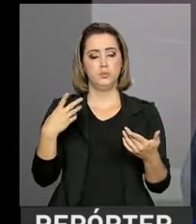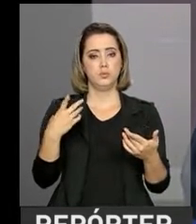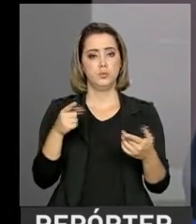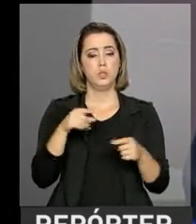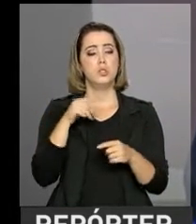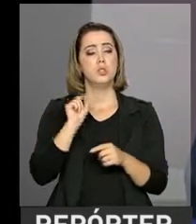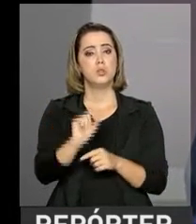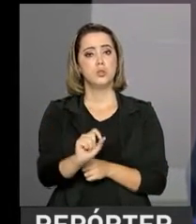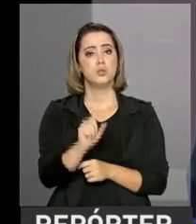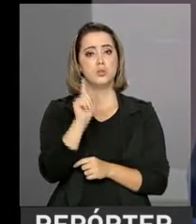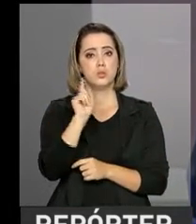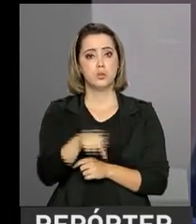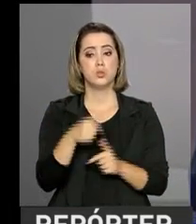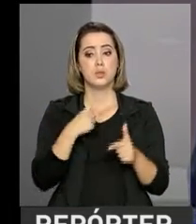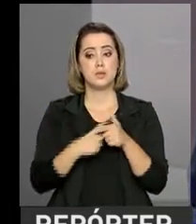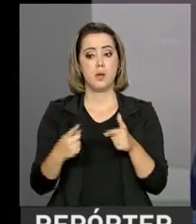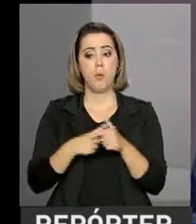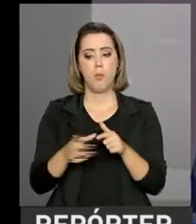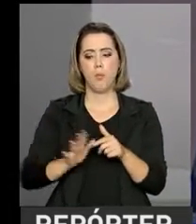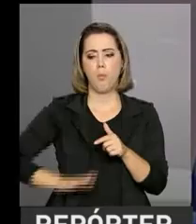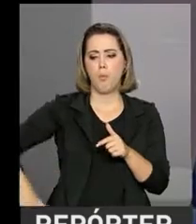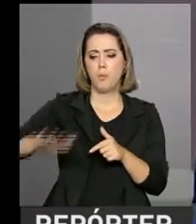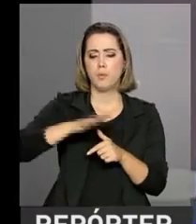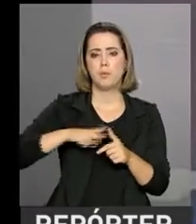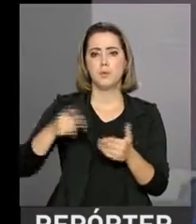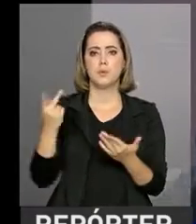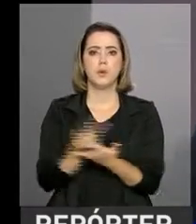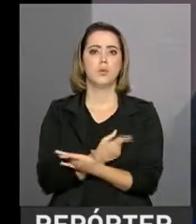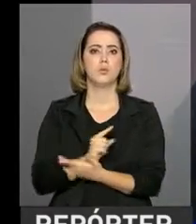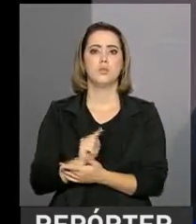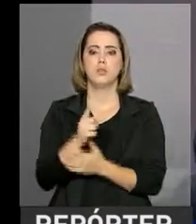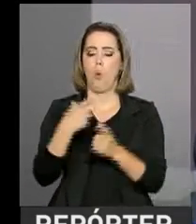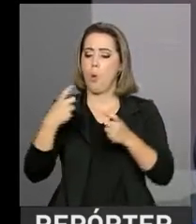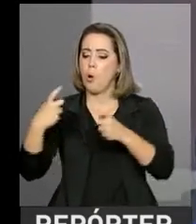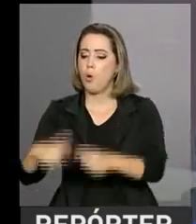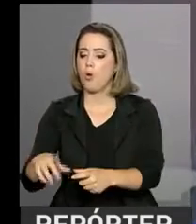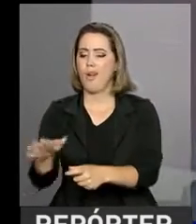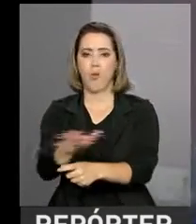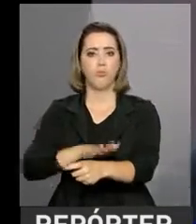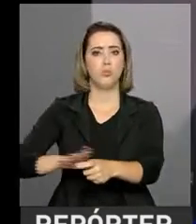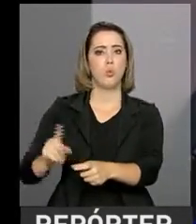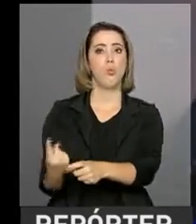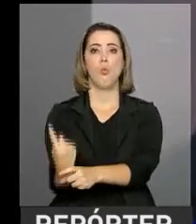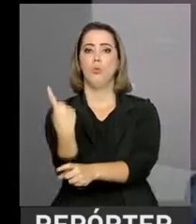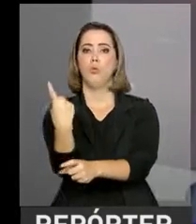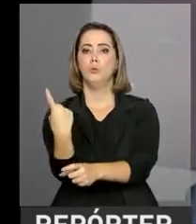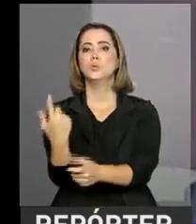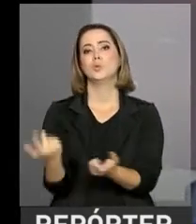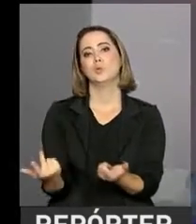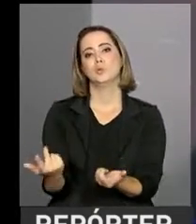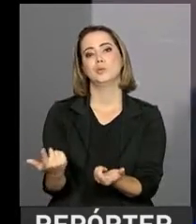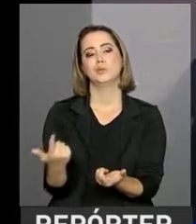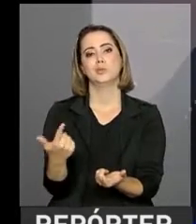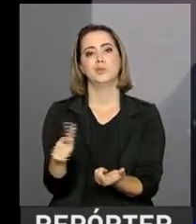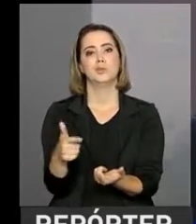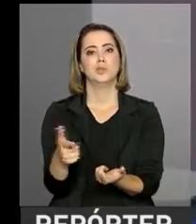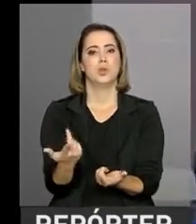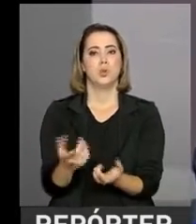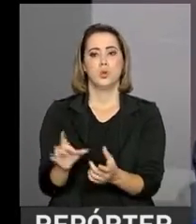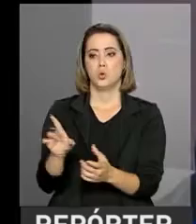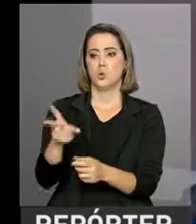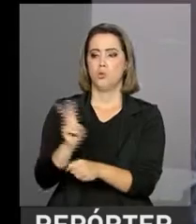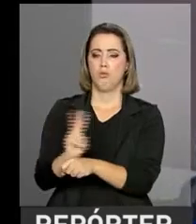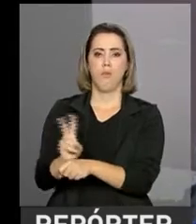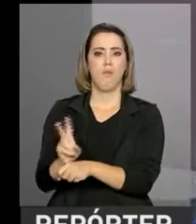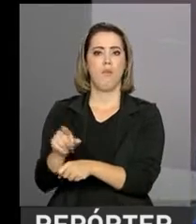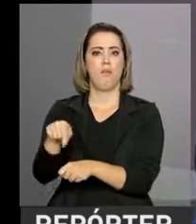de que esse é um problema, ou o problema que aconteceu é um problema localizado, um problema pontual, um problema de desvio